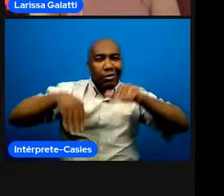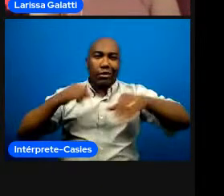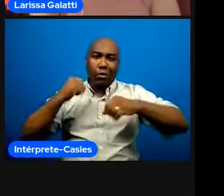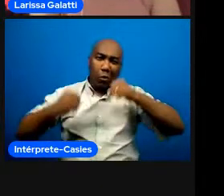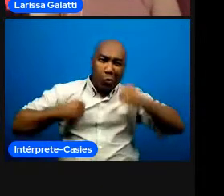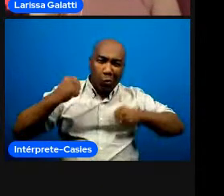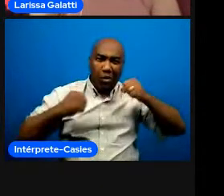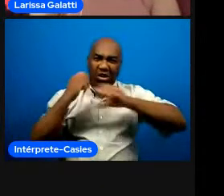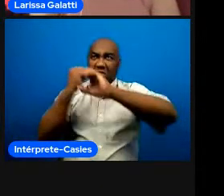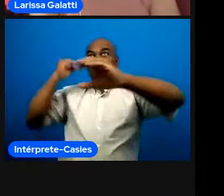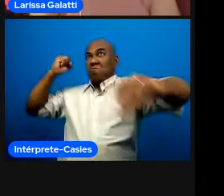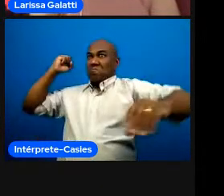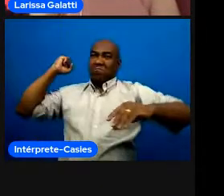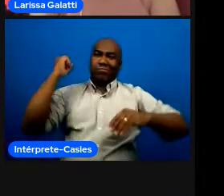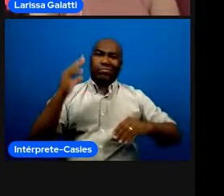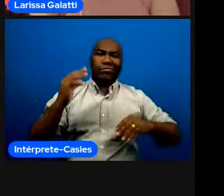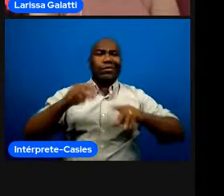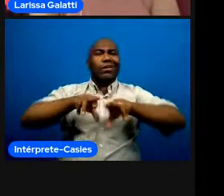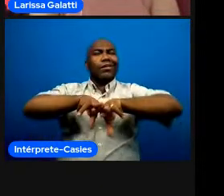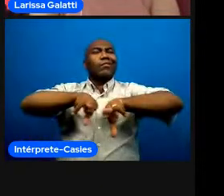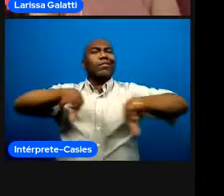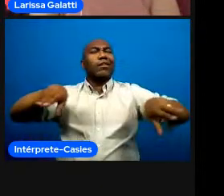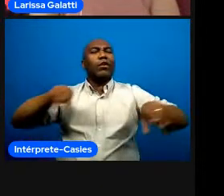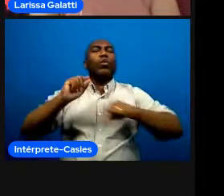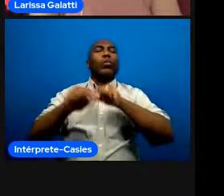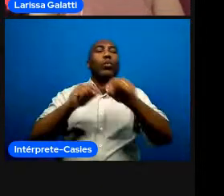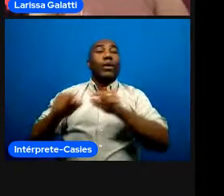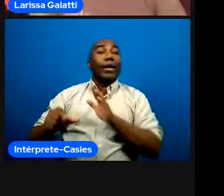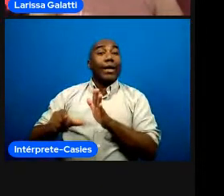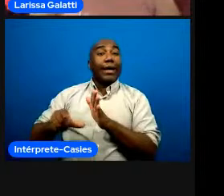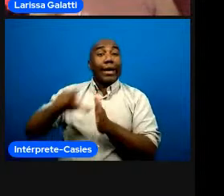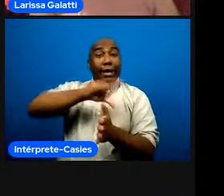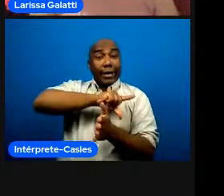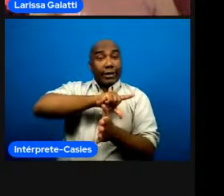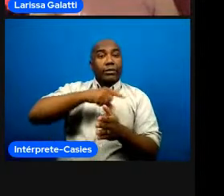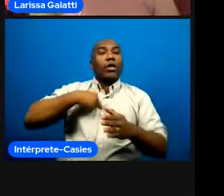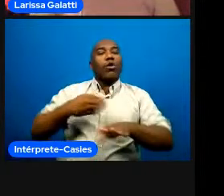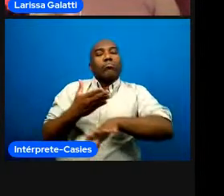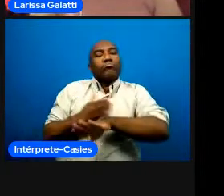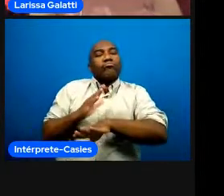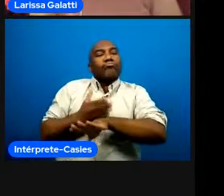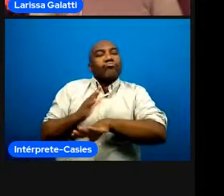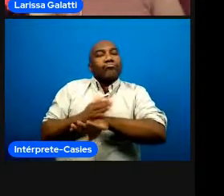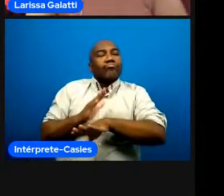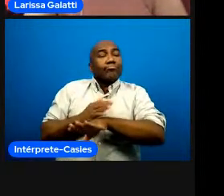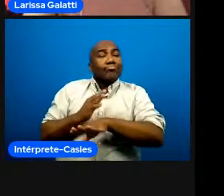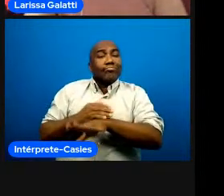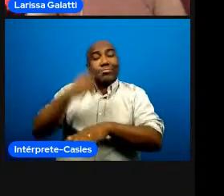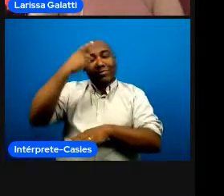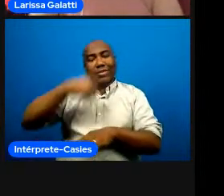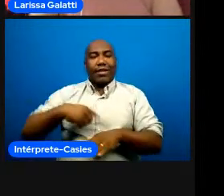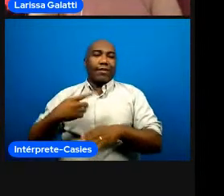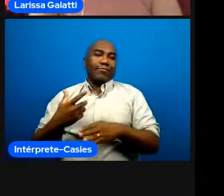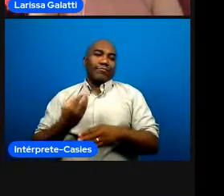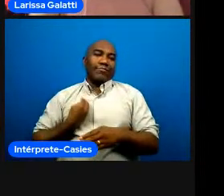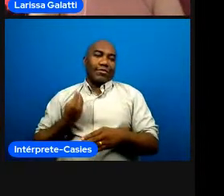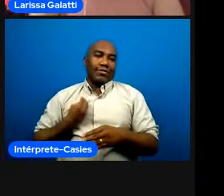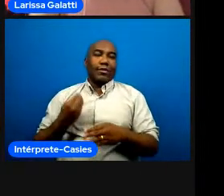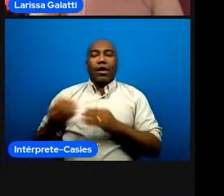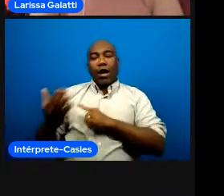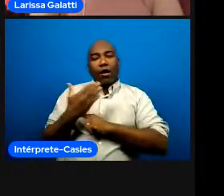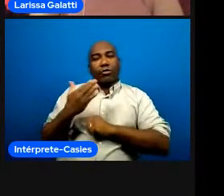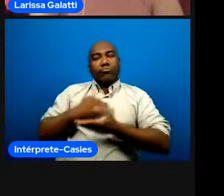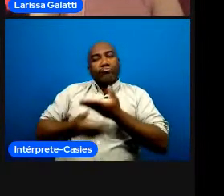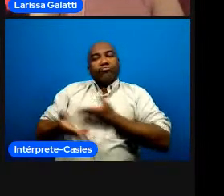vez melhor mas isso vem integrado com outras esferas do domínio humano que nos ajudam a viver melhor uma